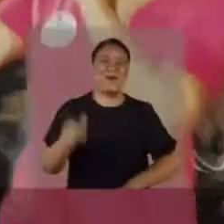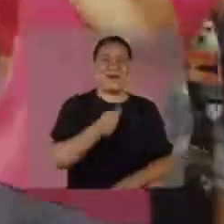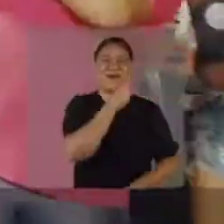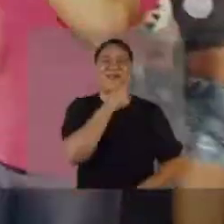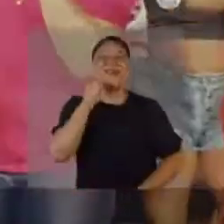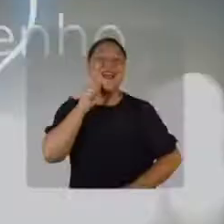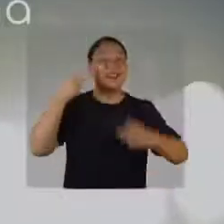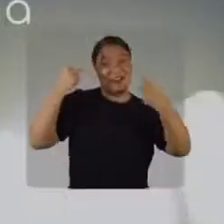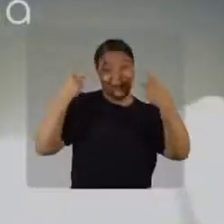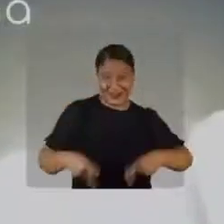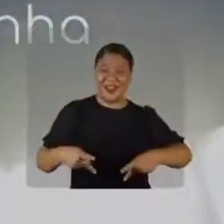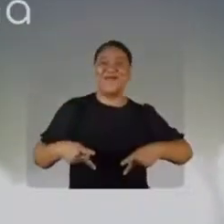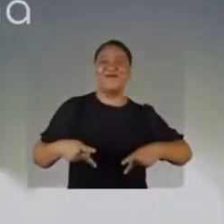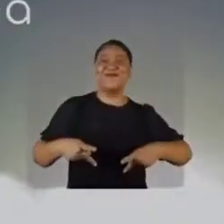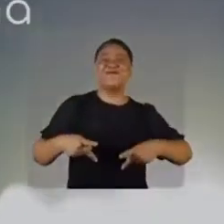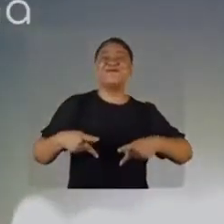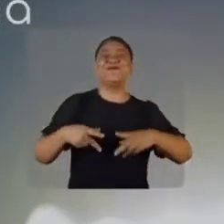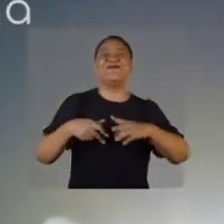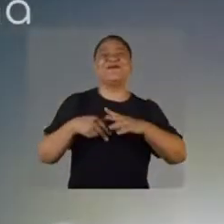mudar a situação.